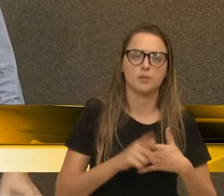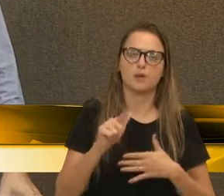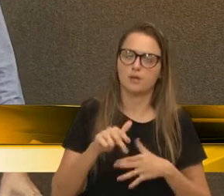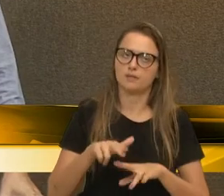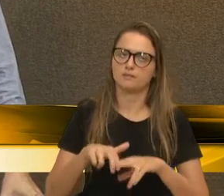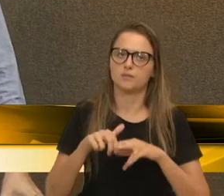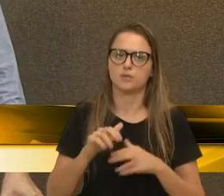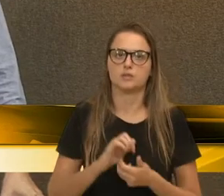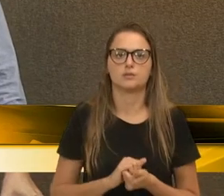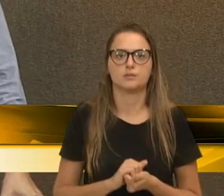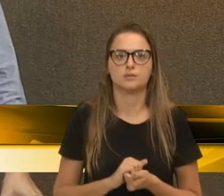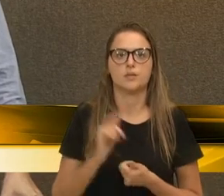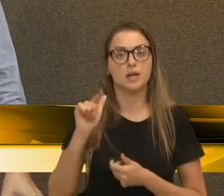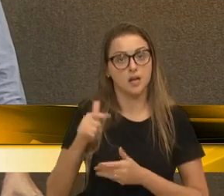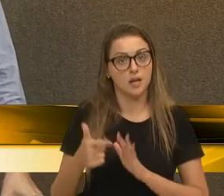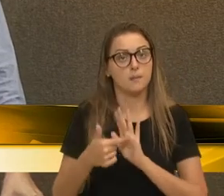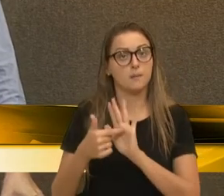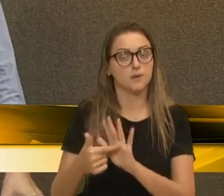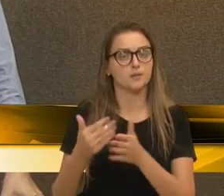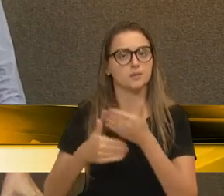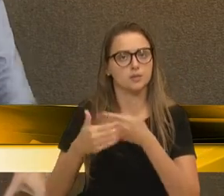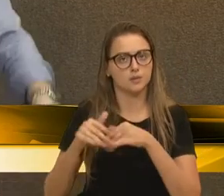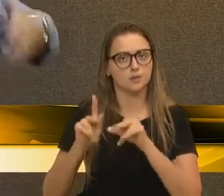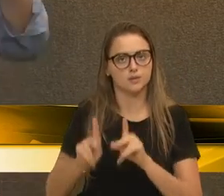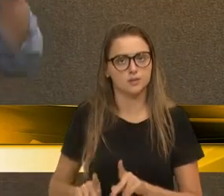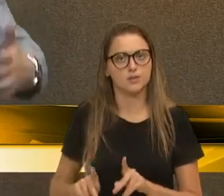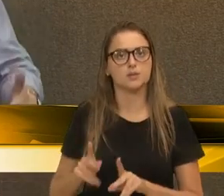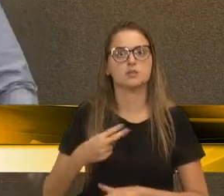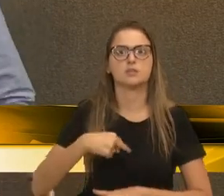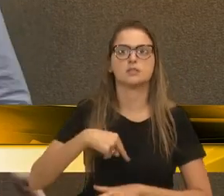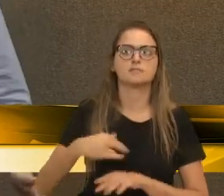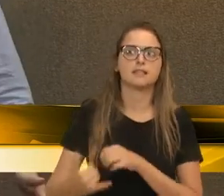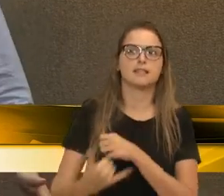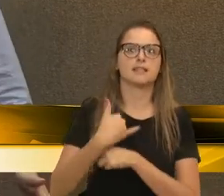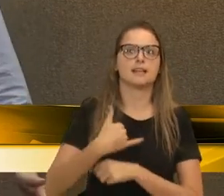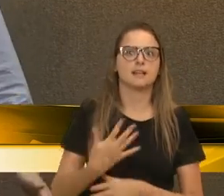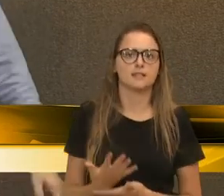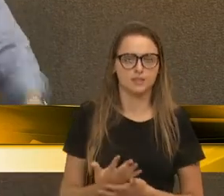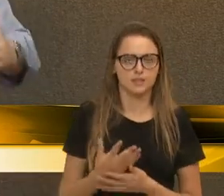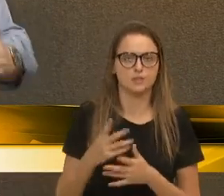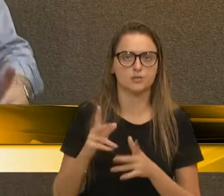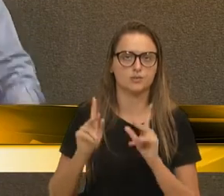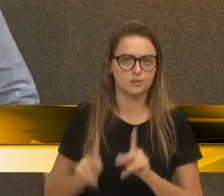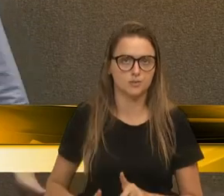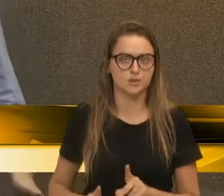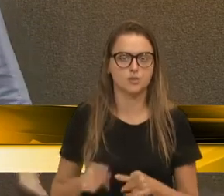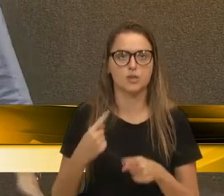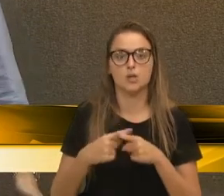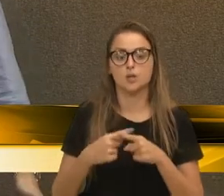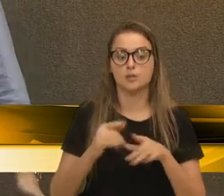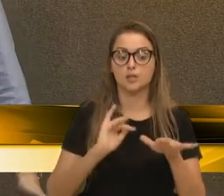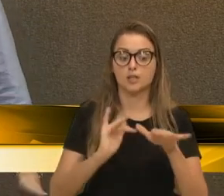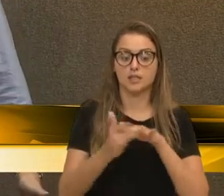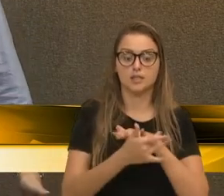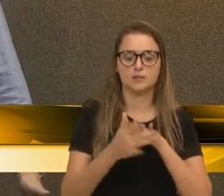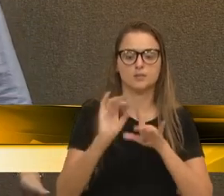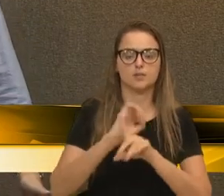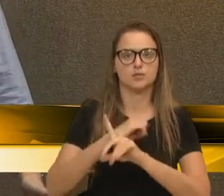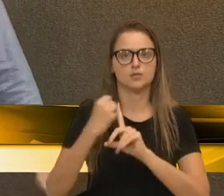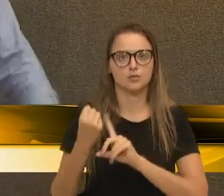sentido. é de mostrar para a população que nós estamos sendo enganados. Porque mesmo nas mídias sociais não é